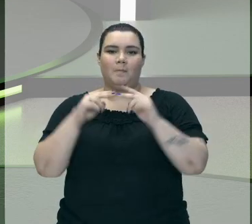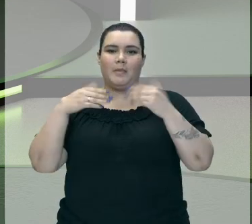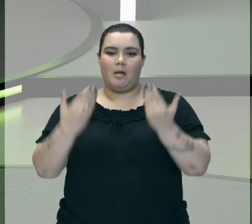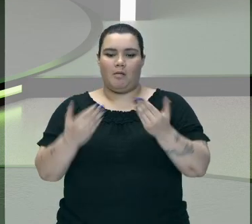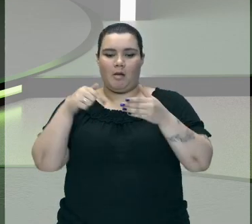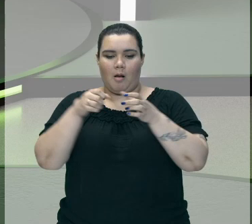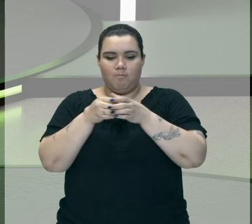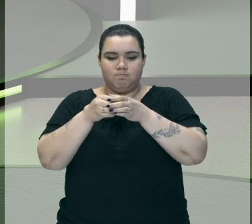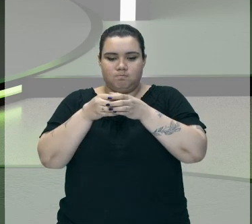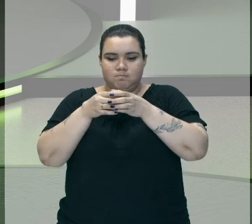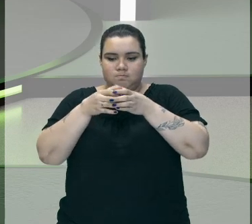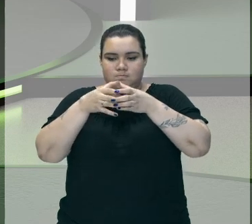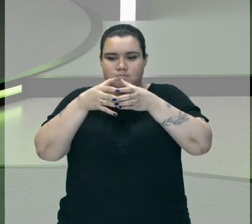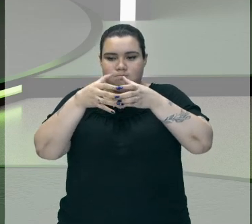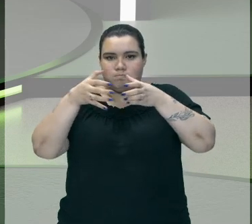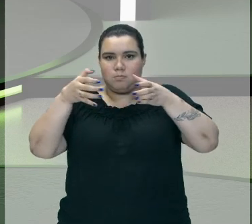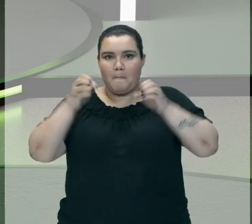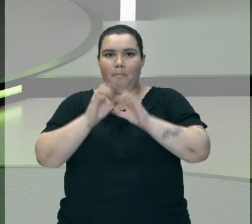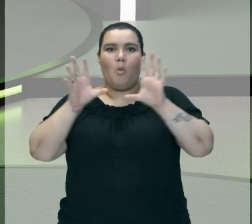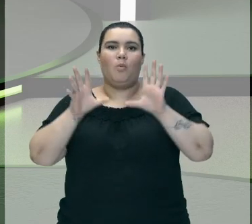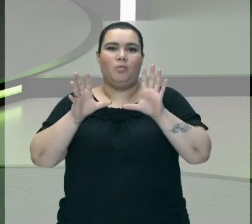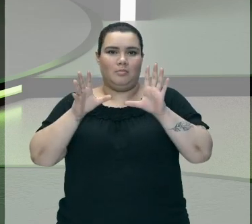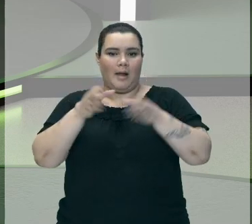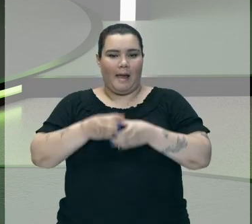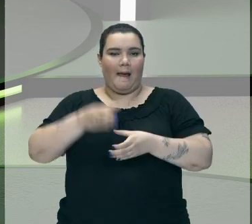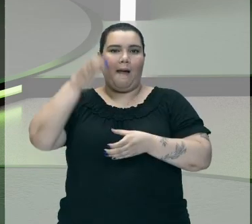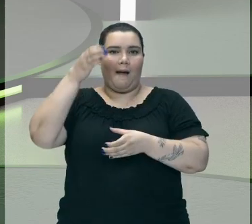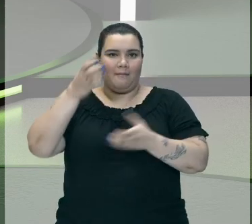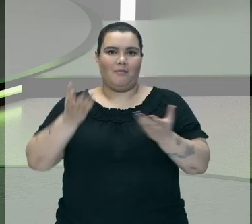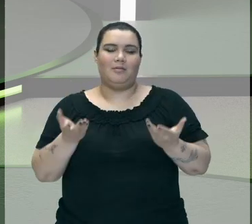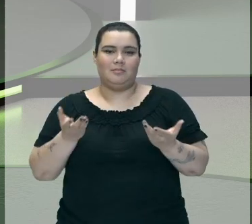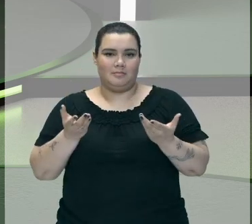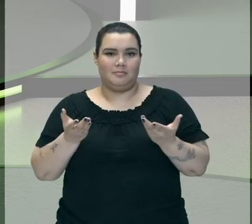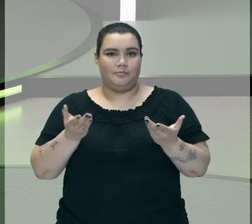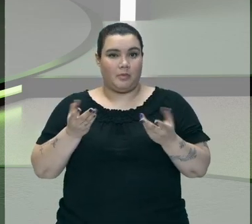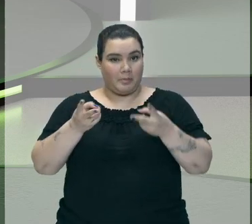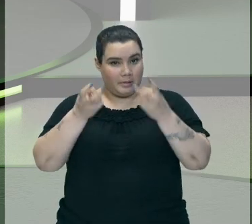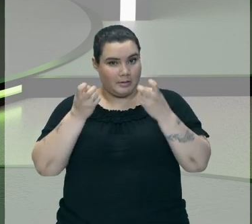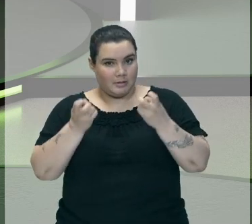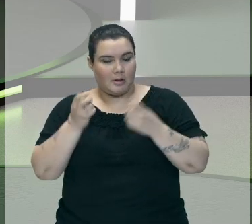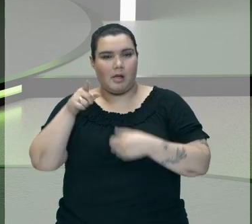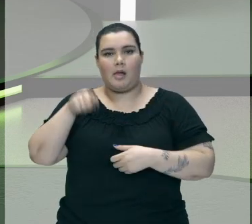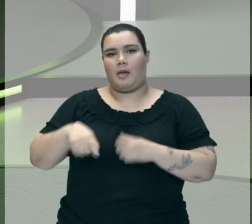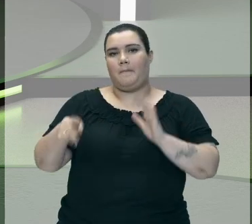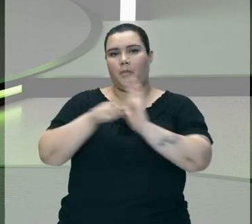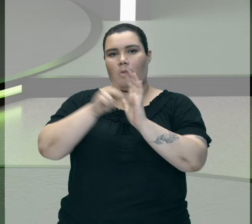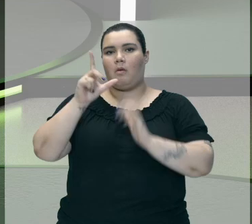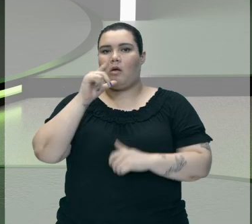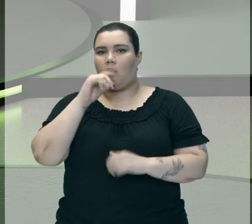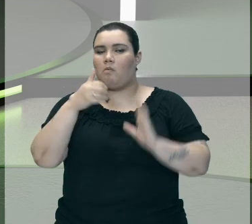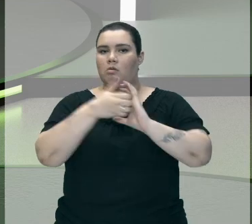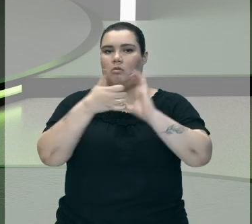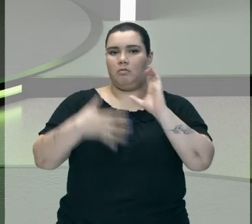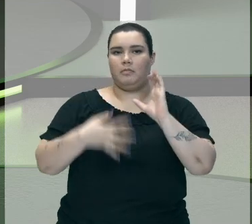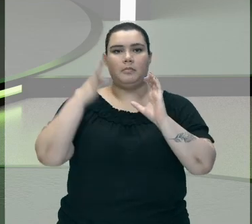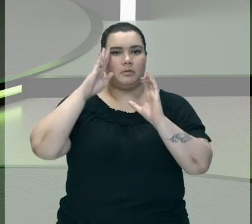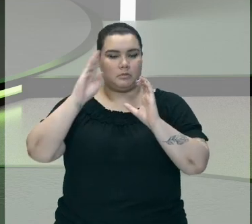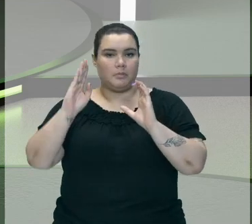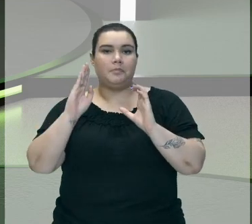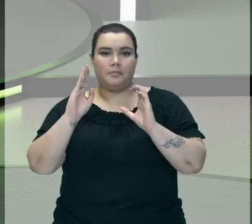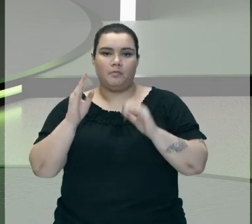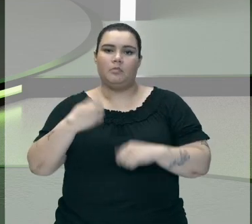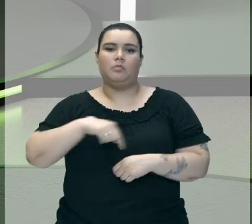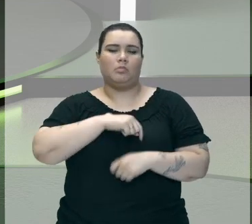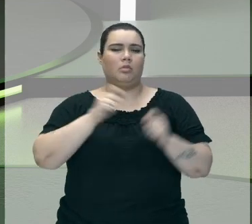Vai estourar Então tome cuidado É só a água Que nós temos Essa característica Aqui principal Claro A gente pode